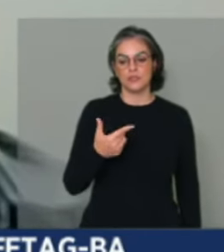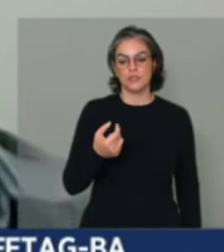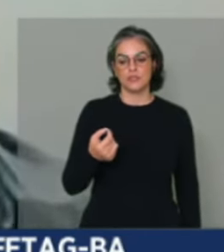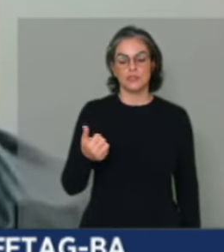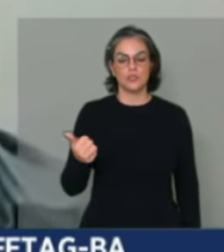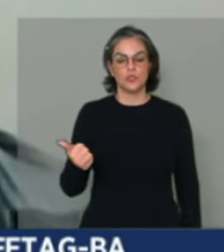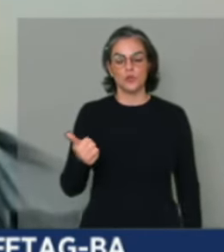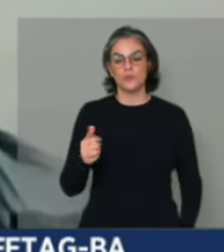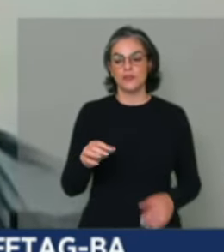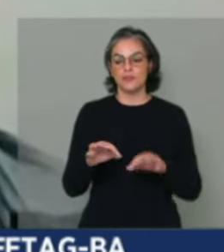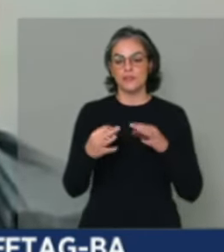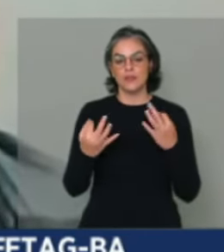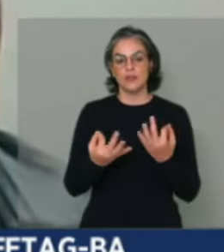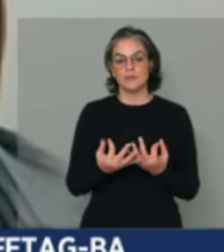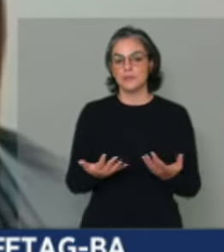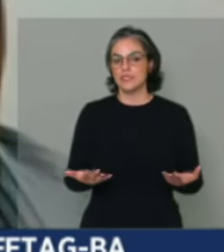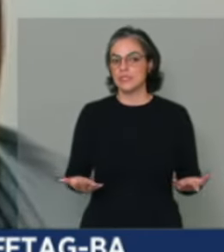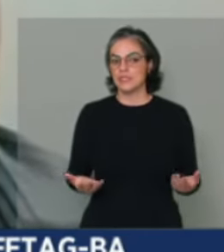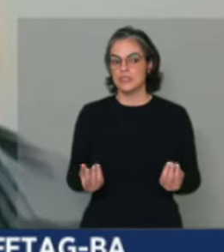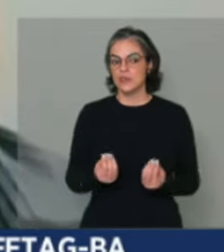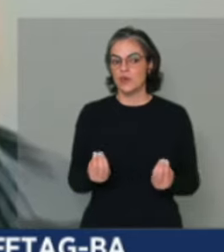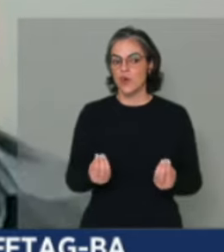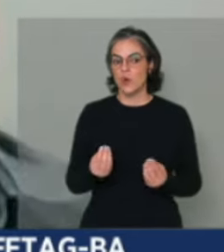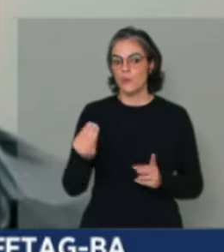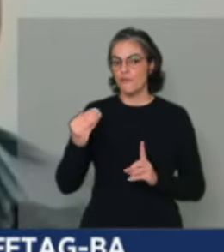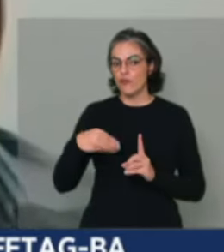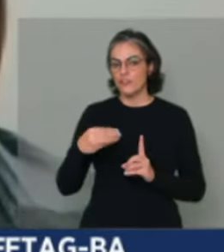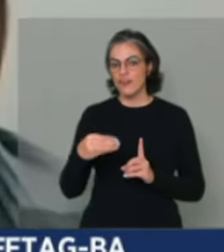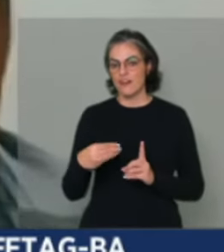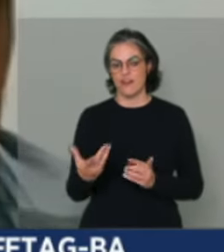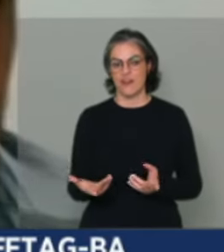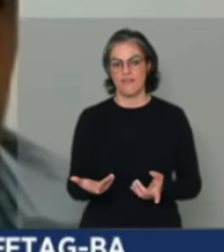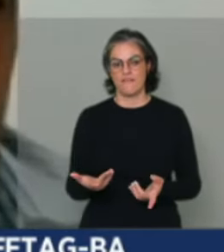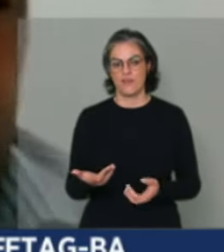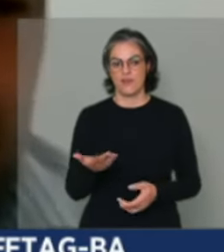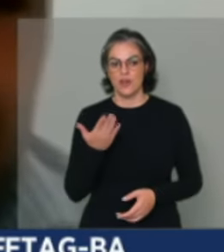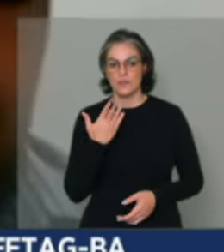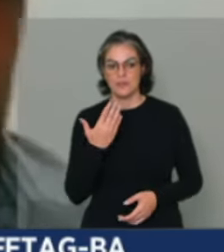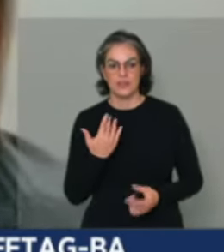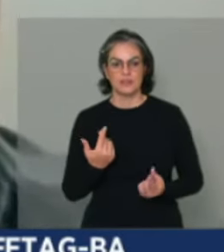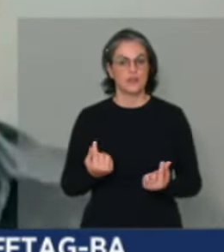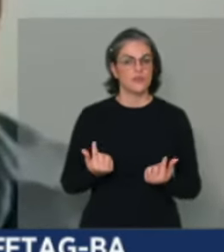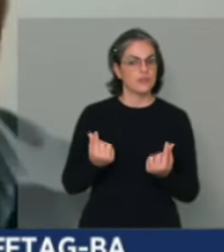em condições de vulnerabilidade alimentar e financeira.